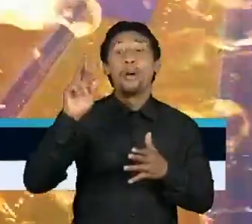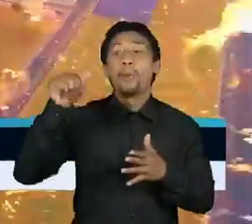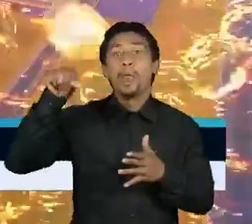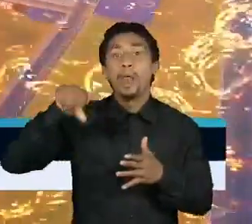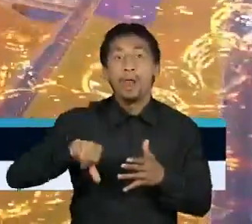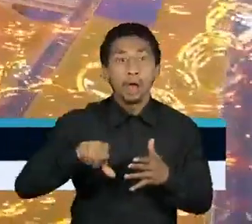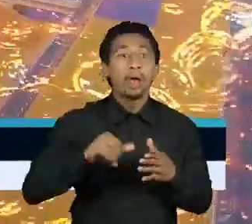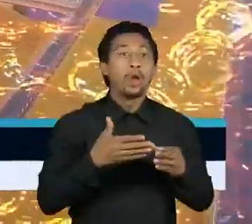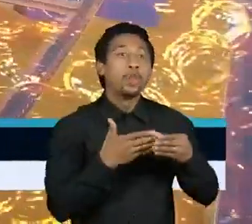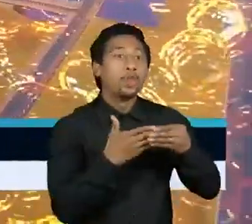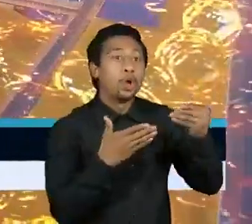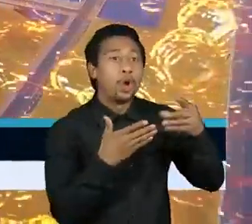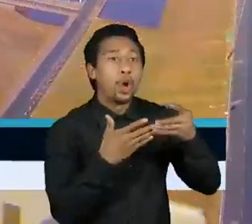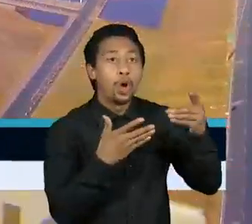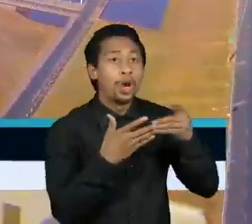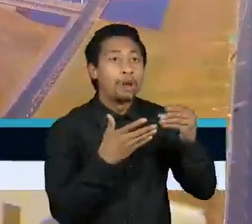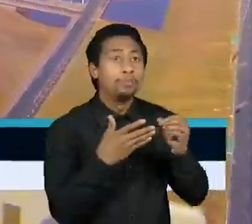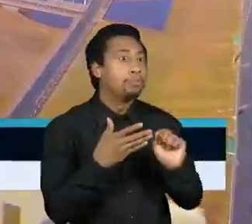dólar.